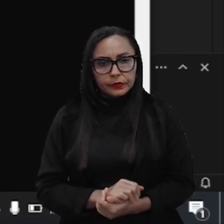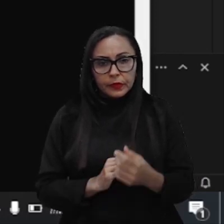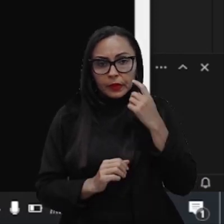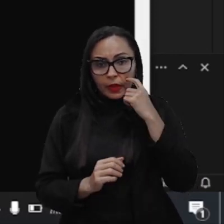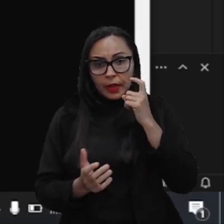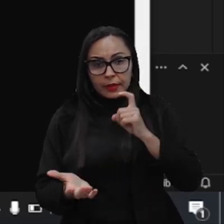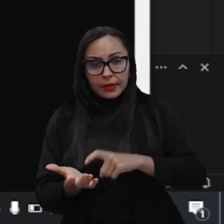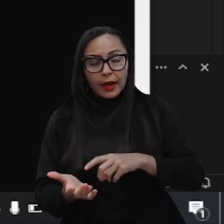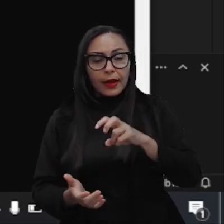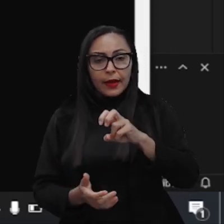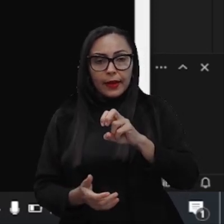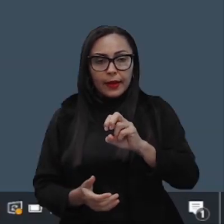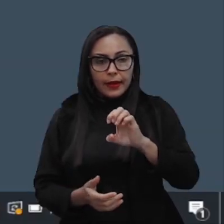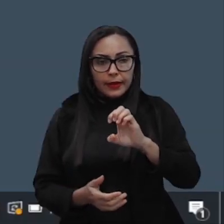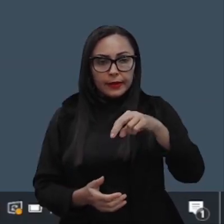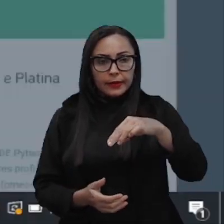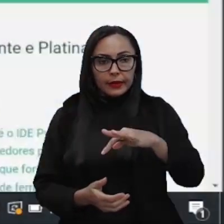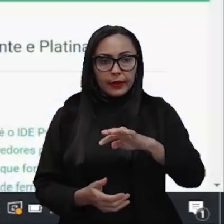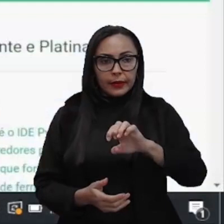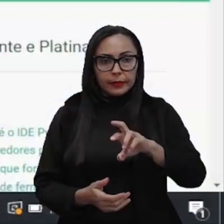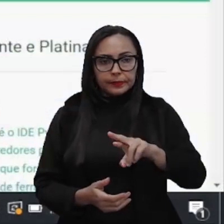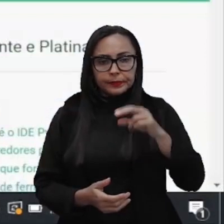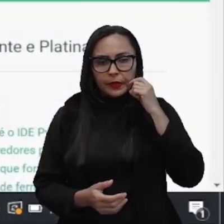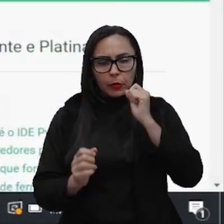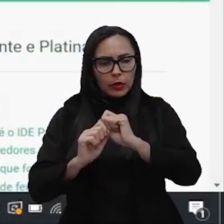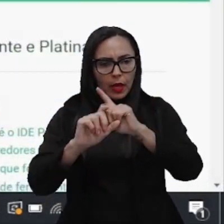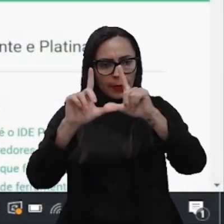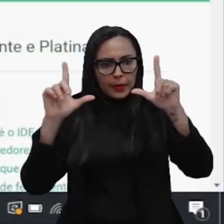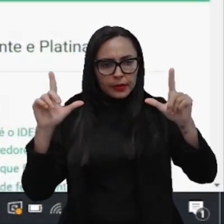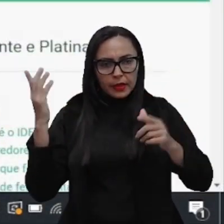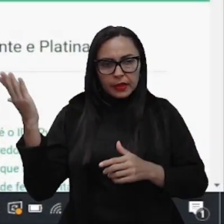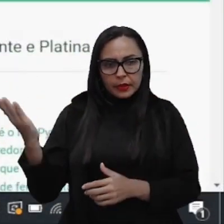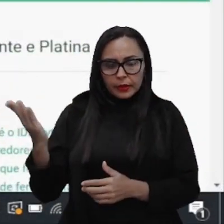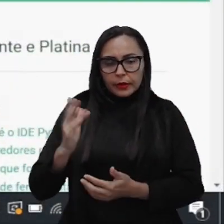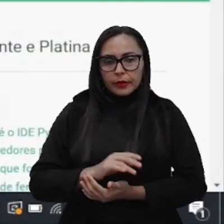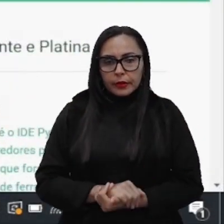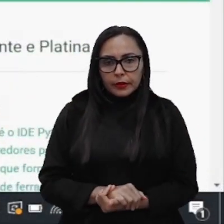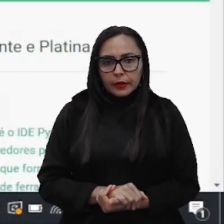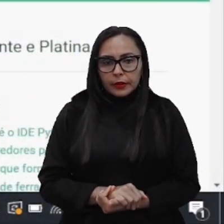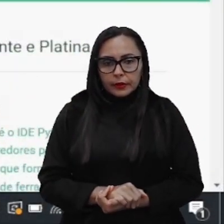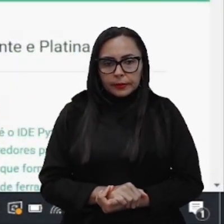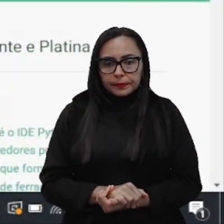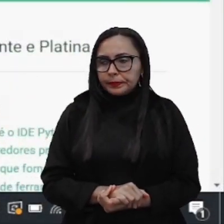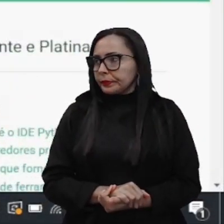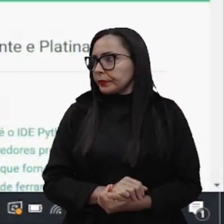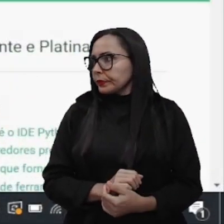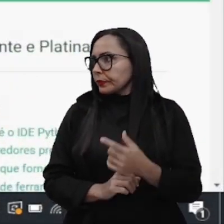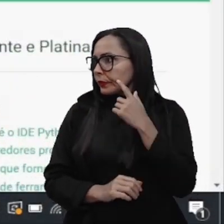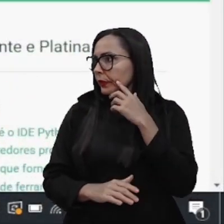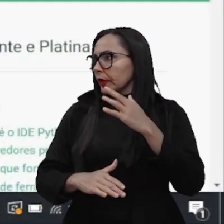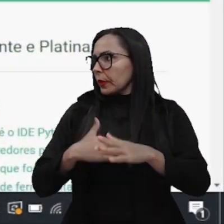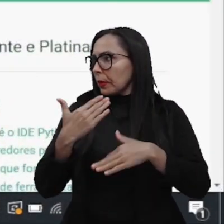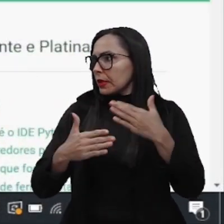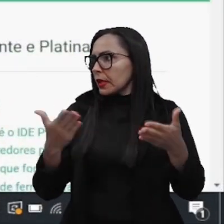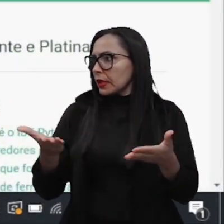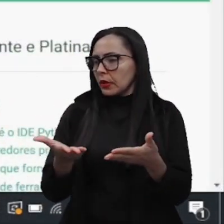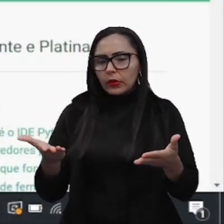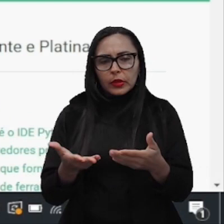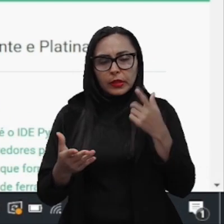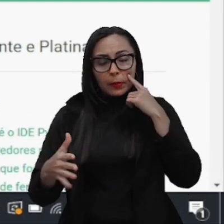instalado, né, bem direitinho com a versão, tá, que você procurou. Próximo passo aí, ó, esse site é da documentação do Django,